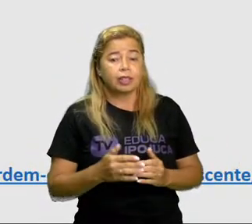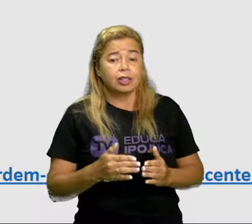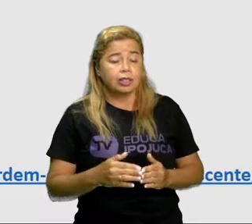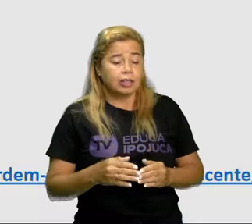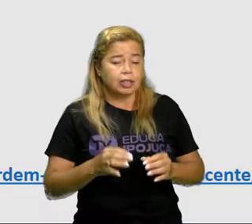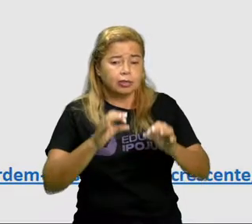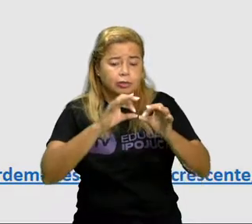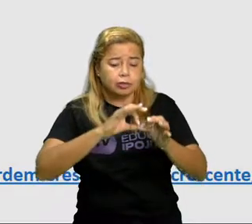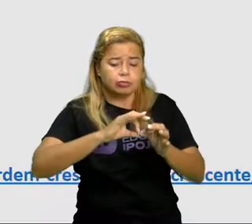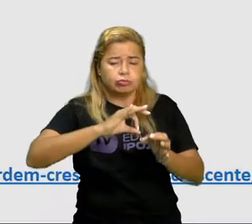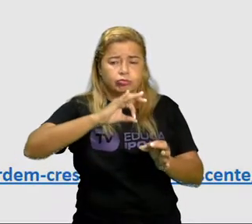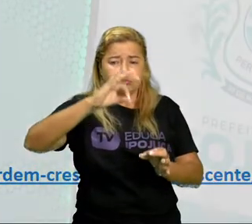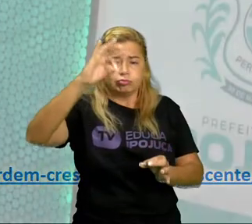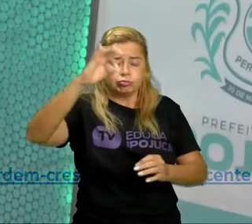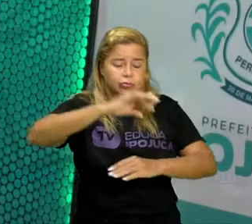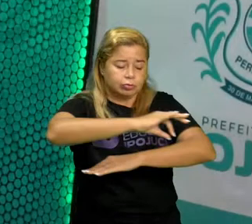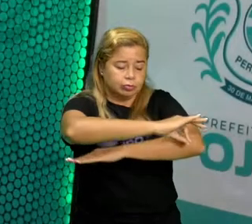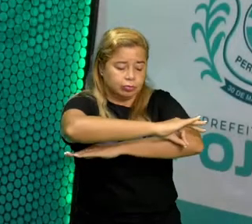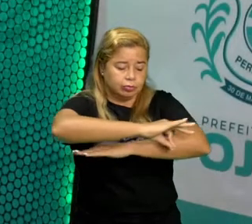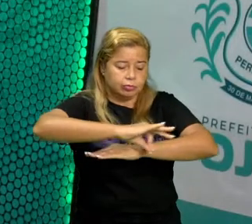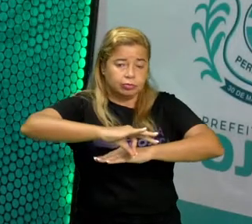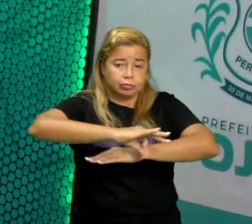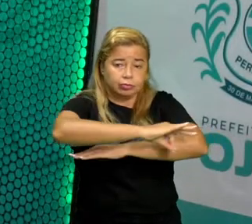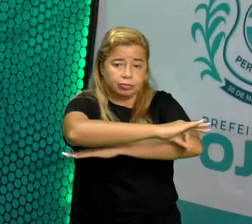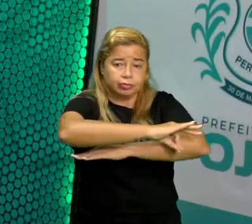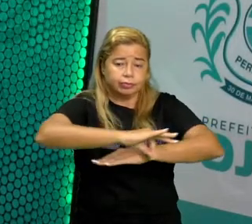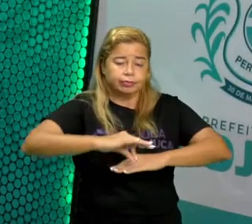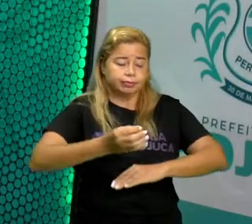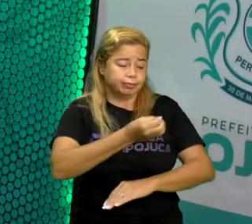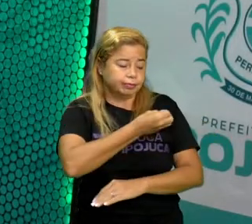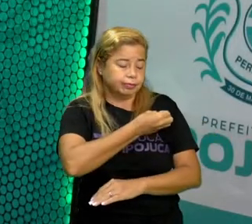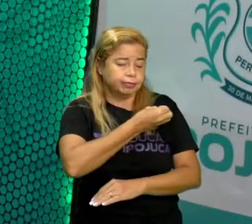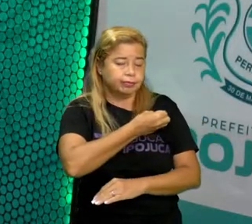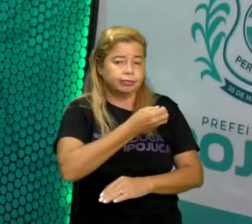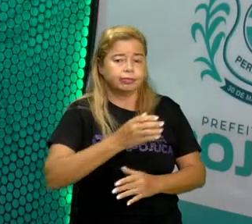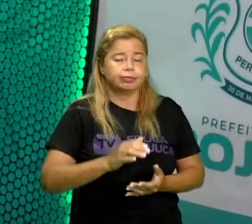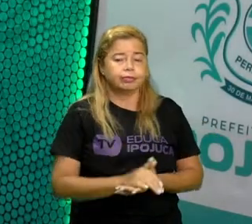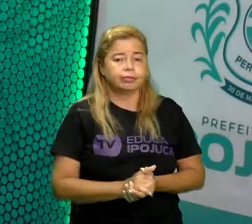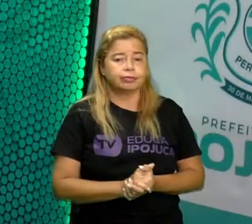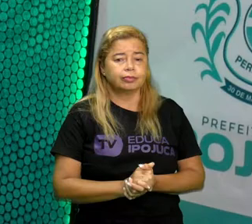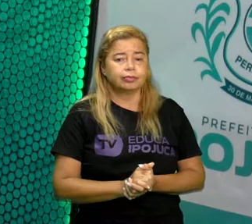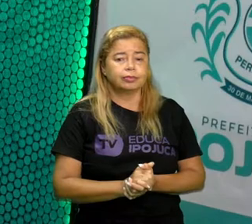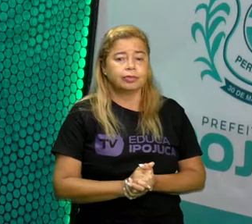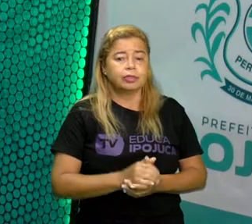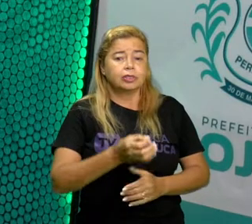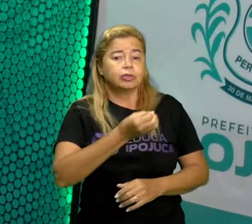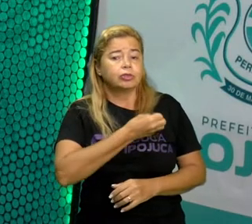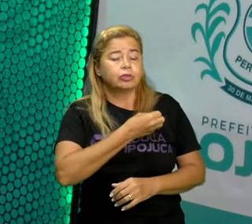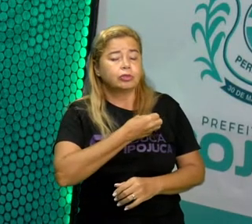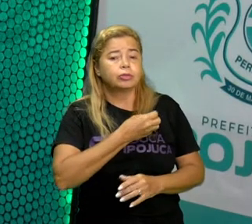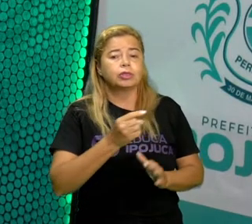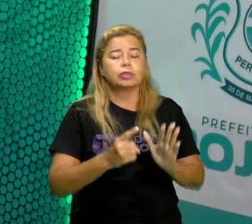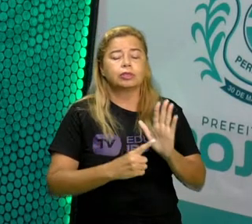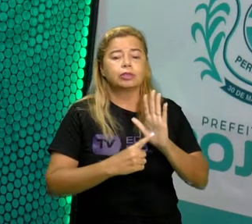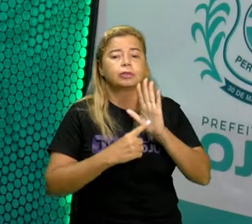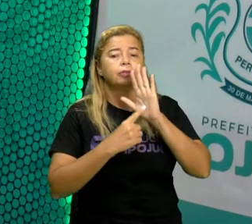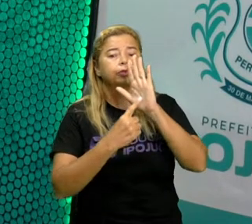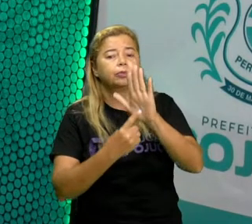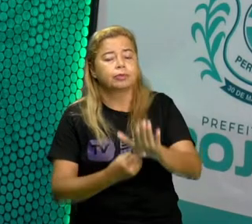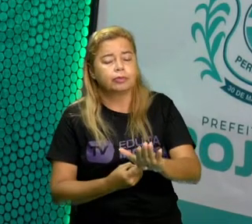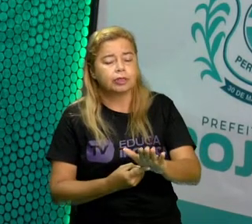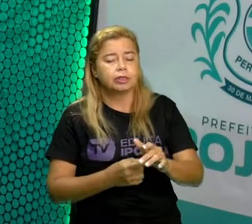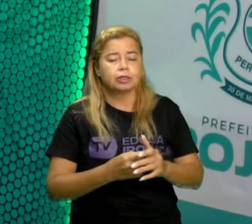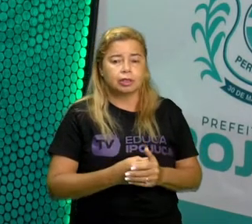reta numérica. Então se tem uma reta numérica, então os números estão expostos do